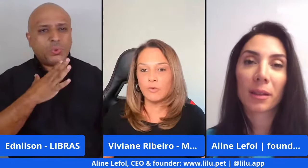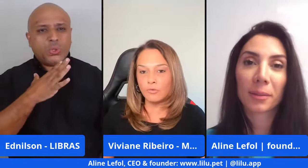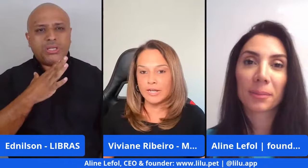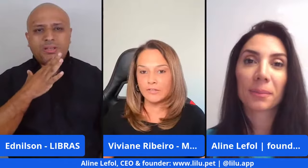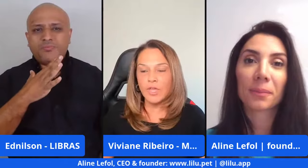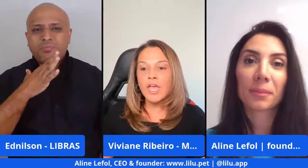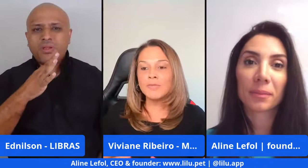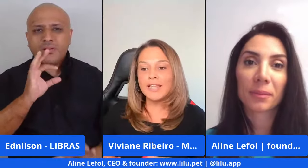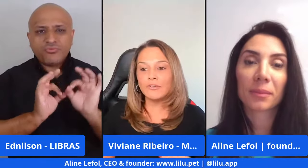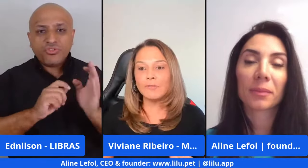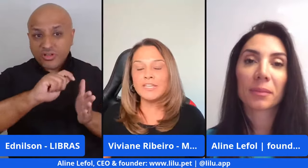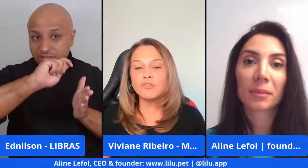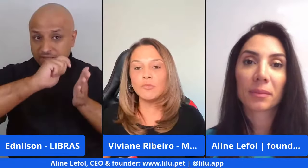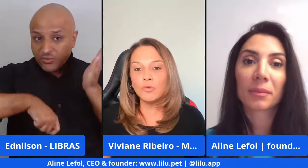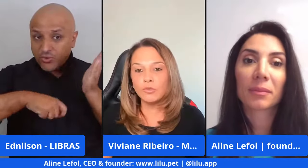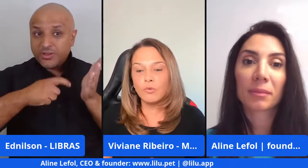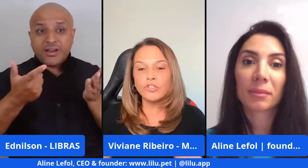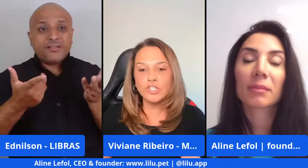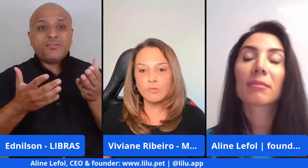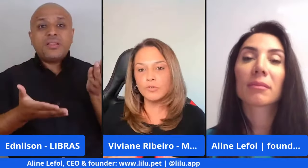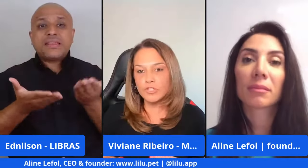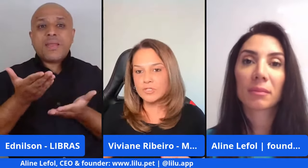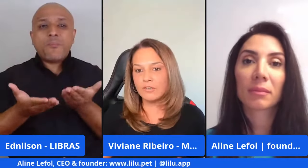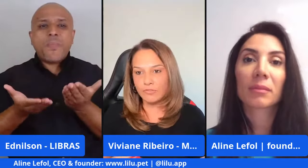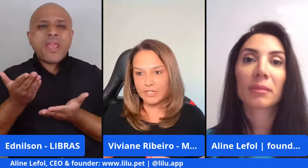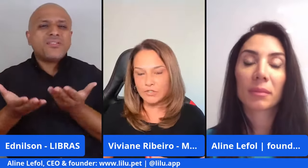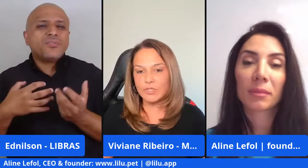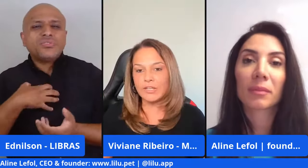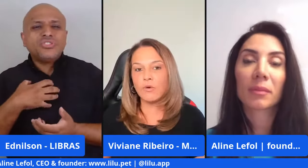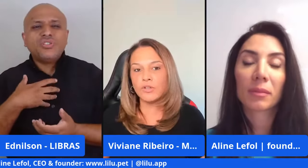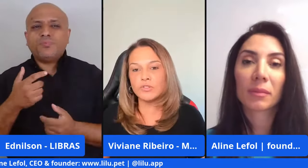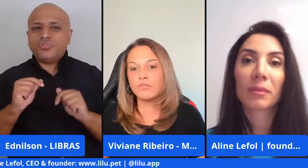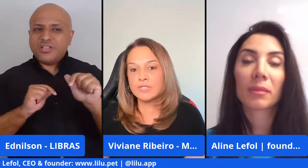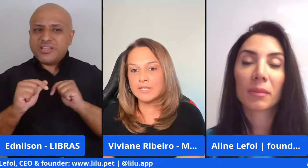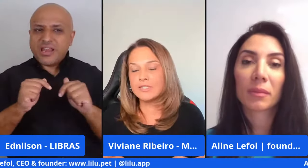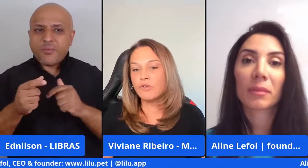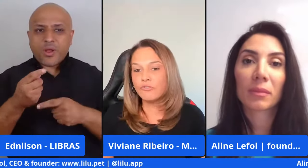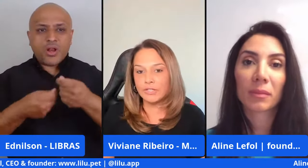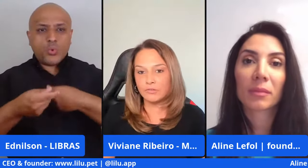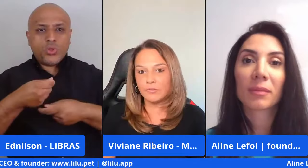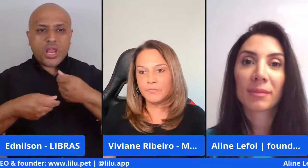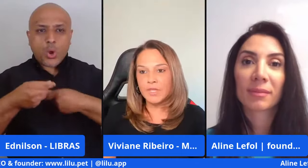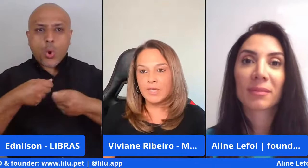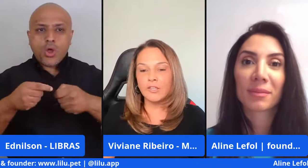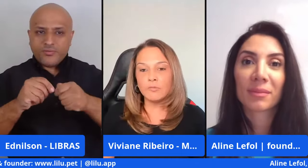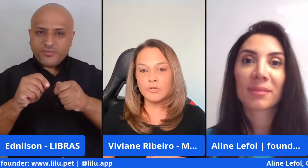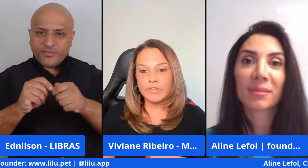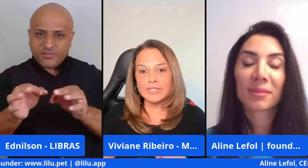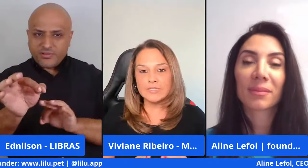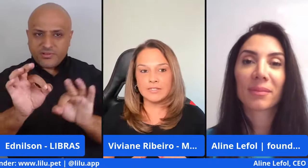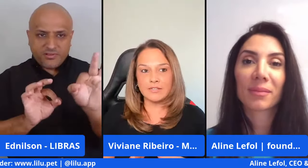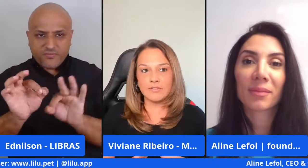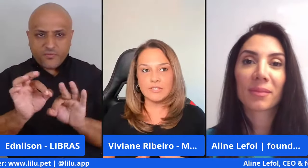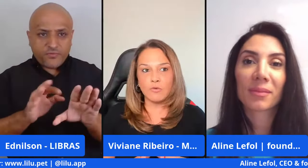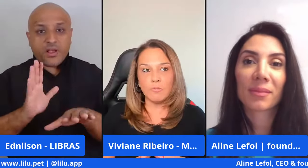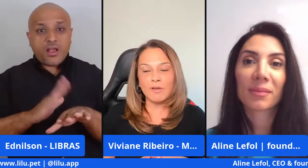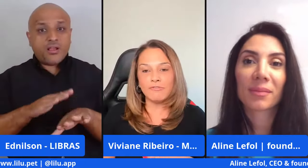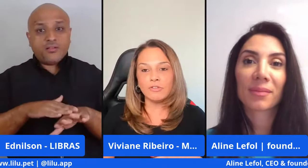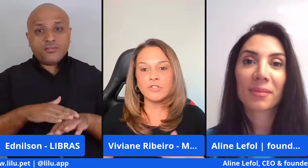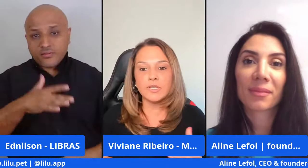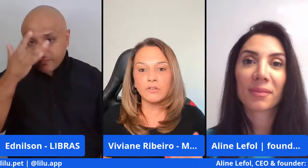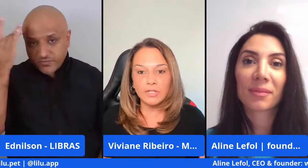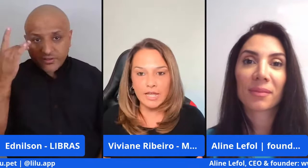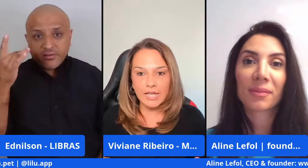um determinado contrato. E claro, depende muito o tipo de serviço e negócios que você está se envolvendo. Então, por vezes, às vezes,